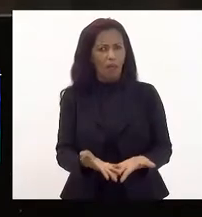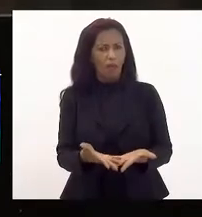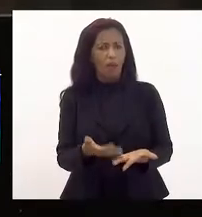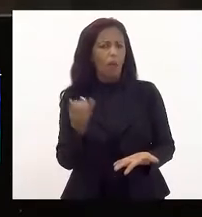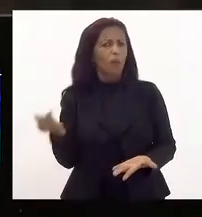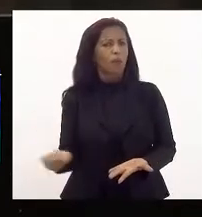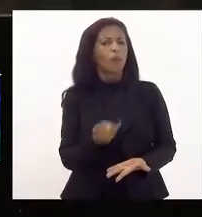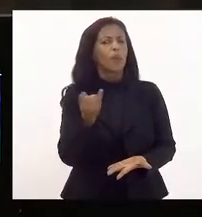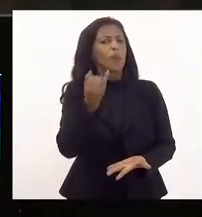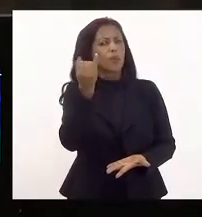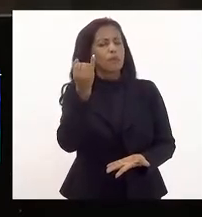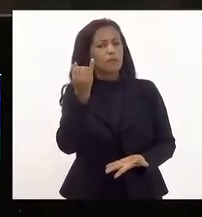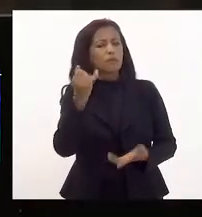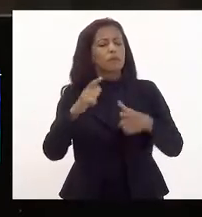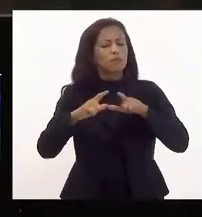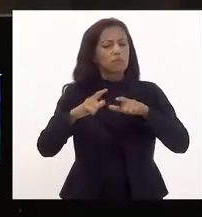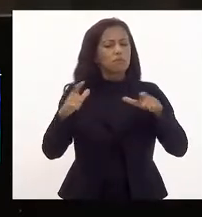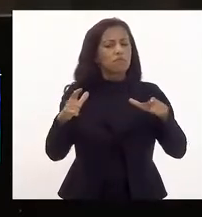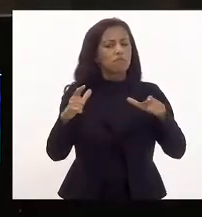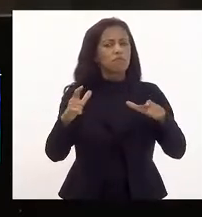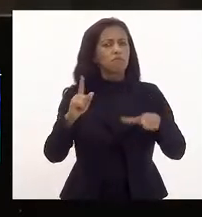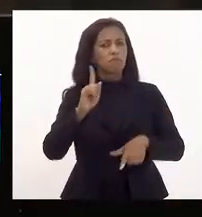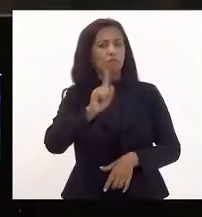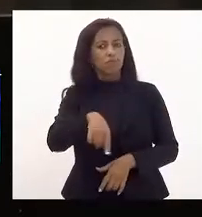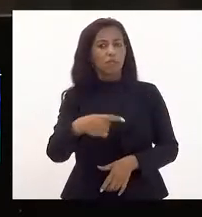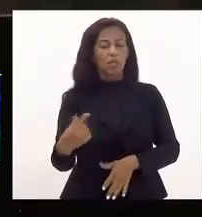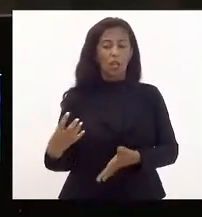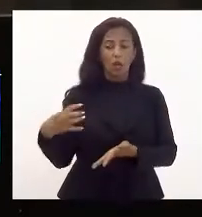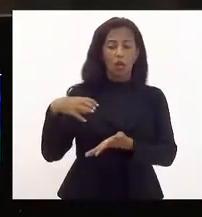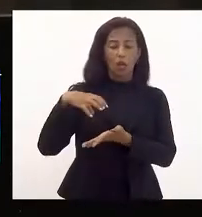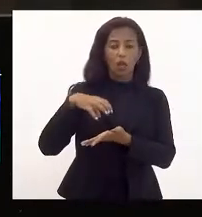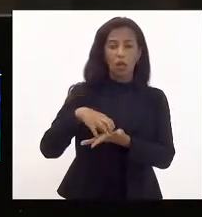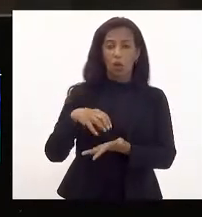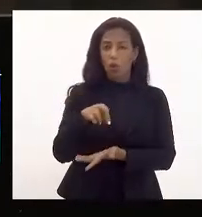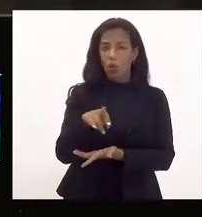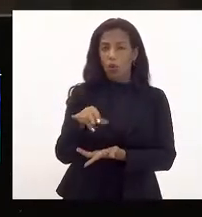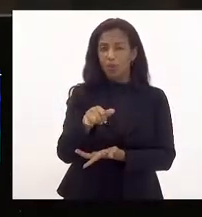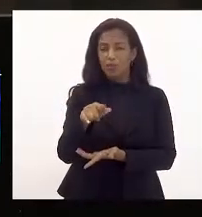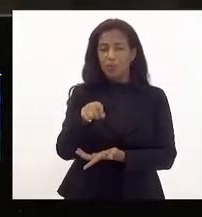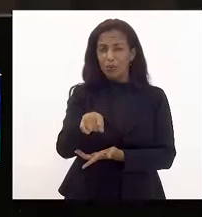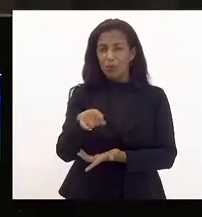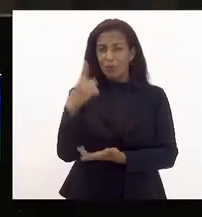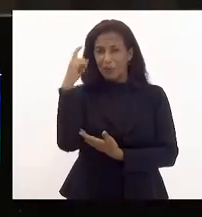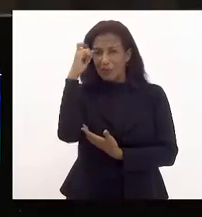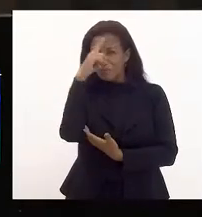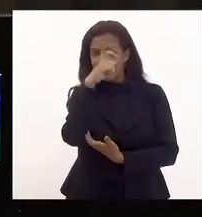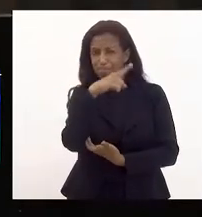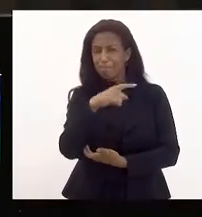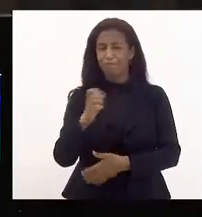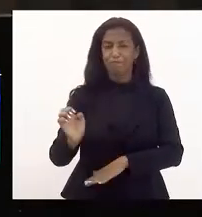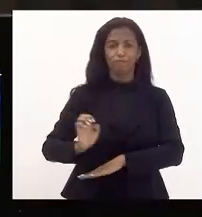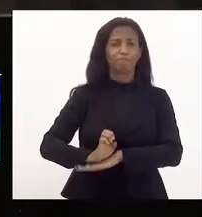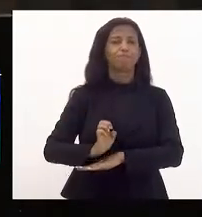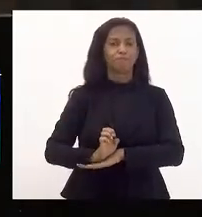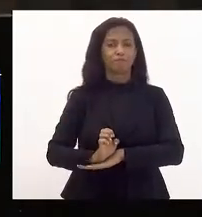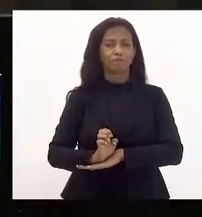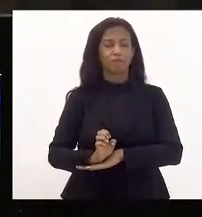importância muito grande, que é o setor mais vulnerabilizado do Estado,